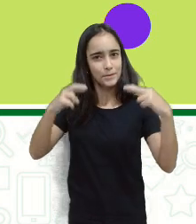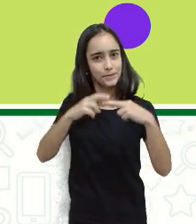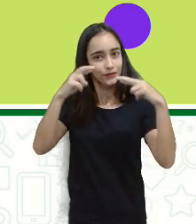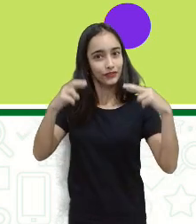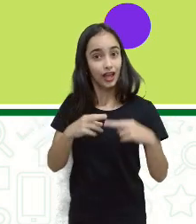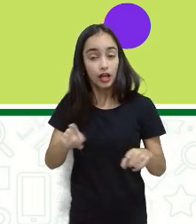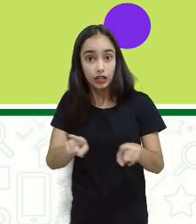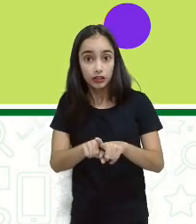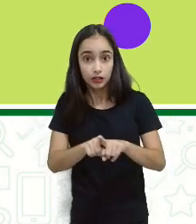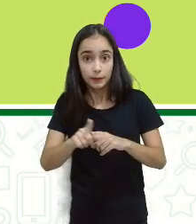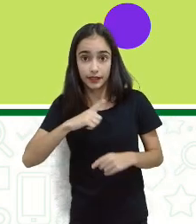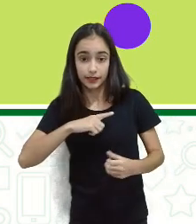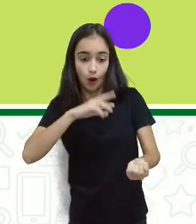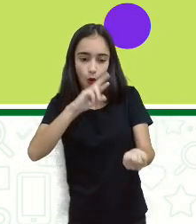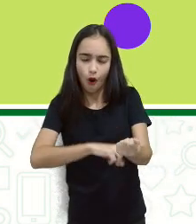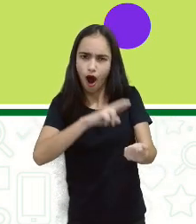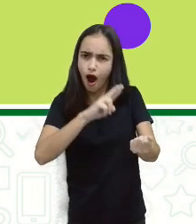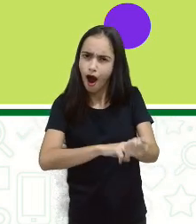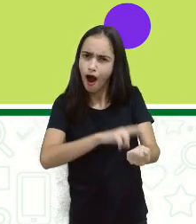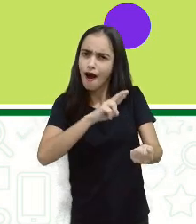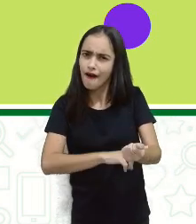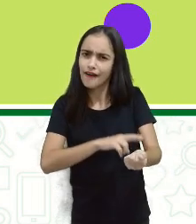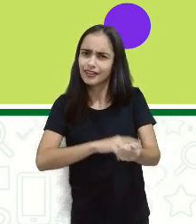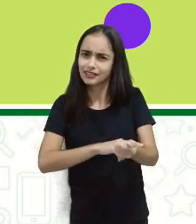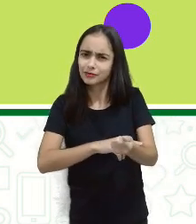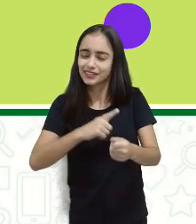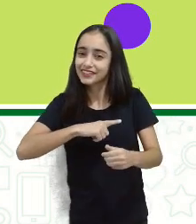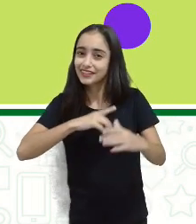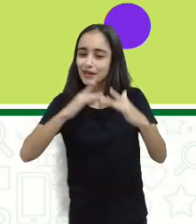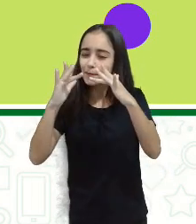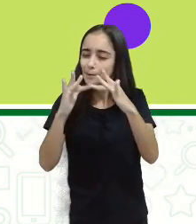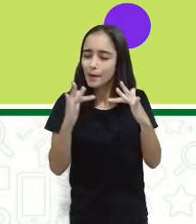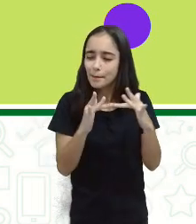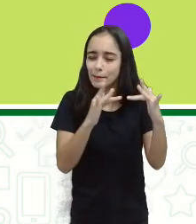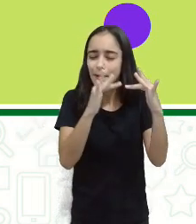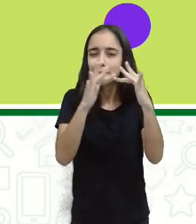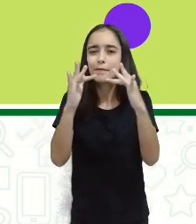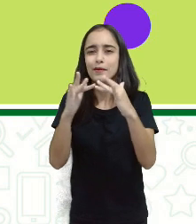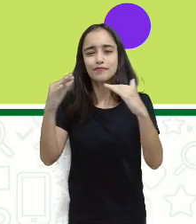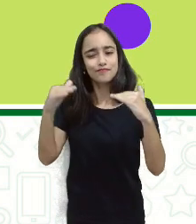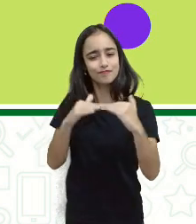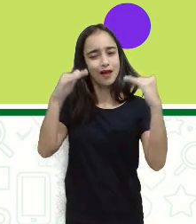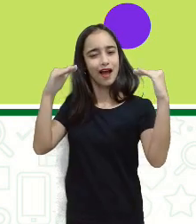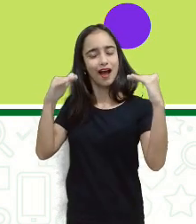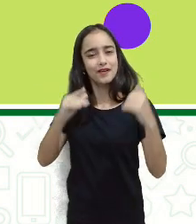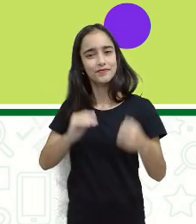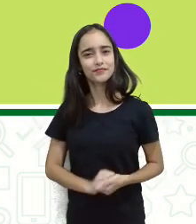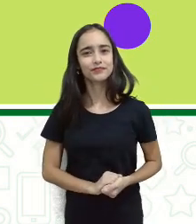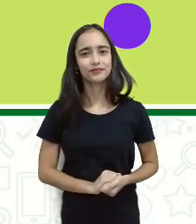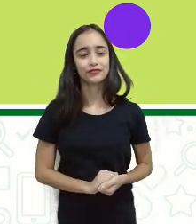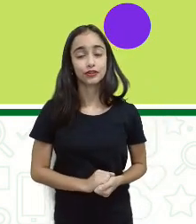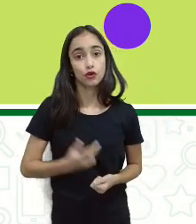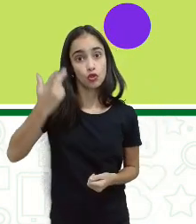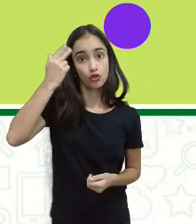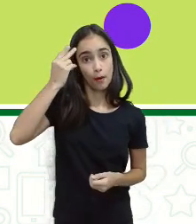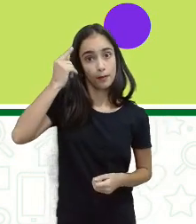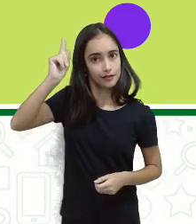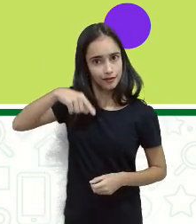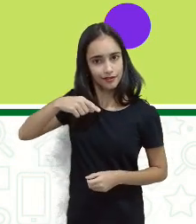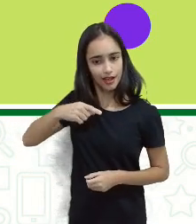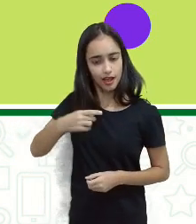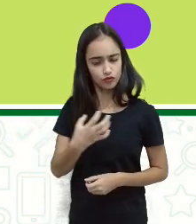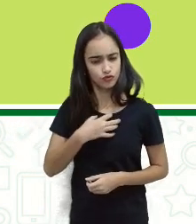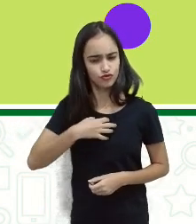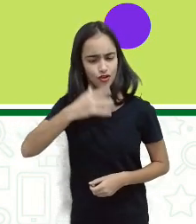ritmo e uma métrica que se combinam quando citadas, né? As rimas costumam ser fáceis e